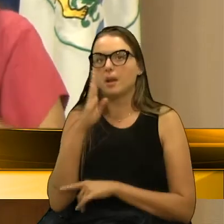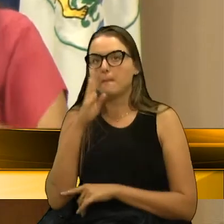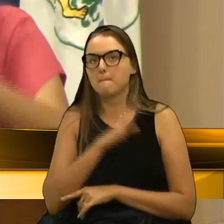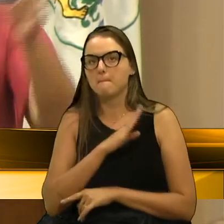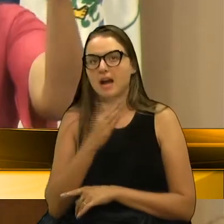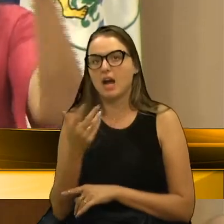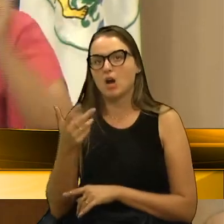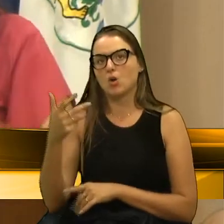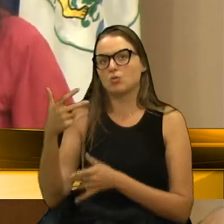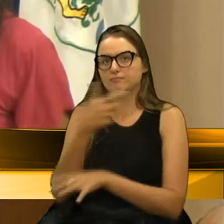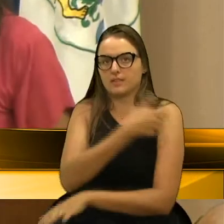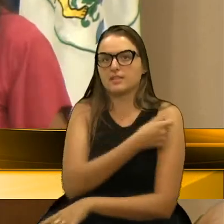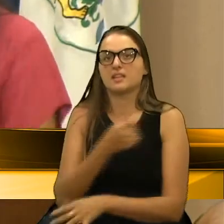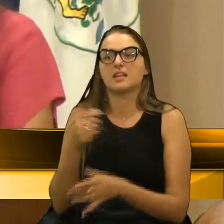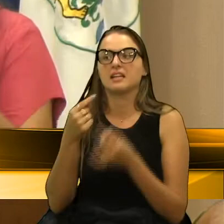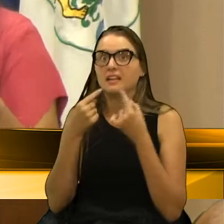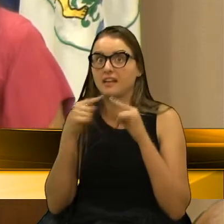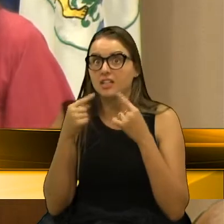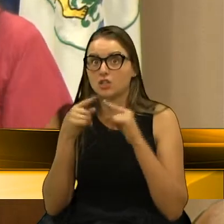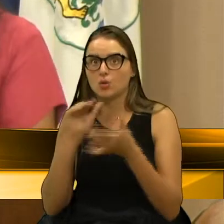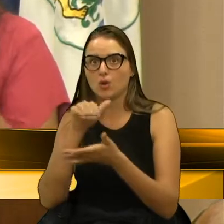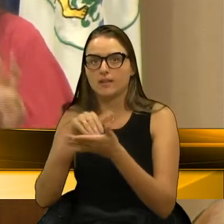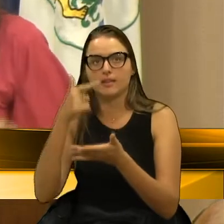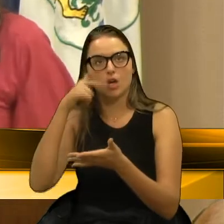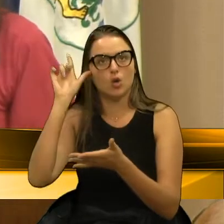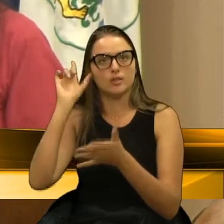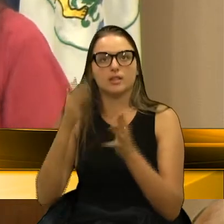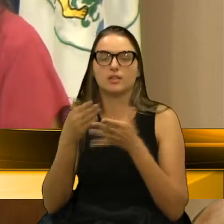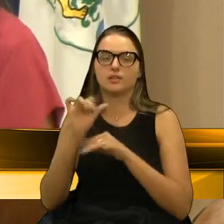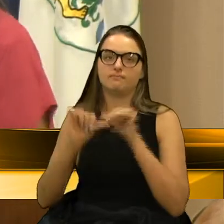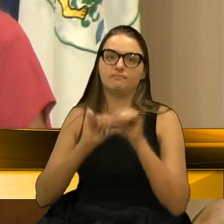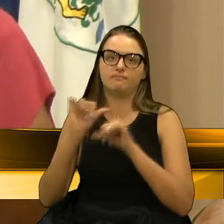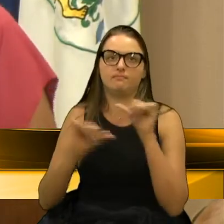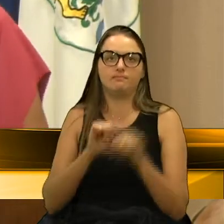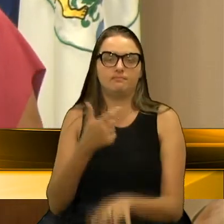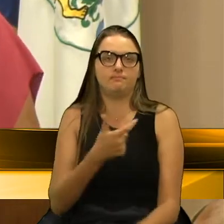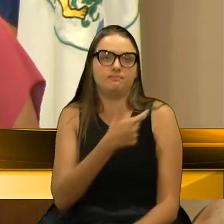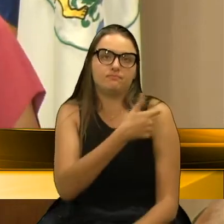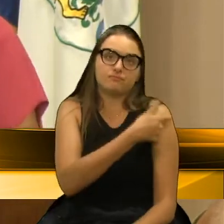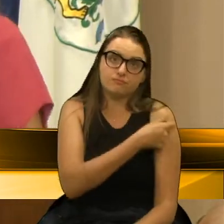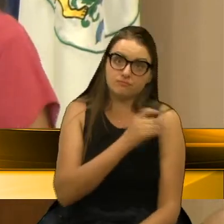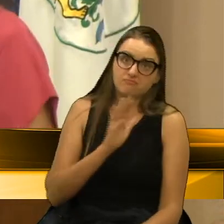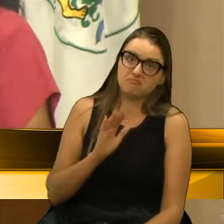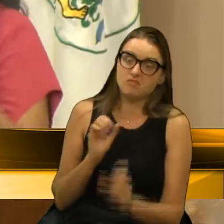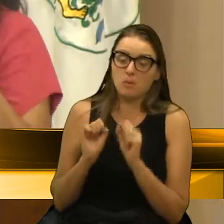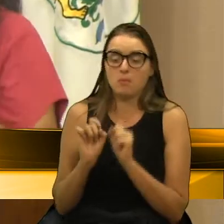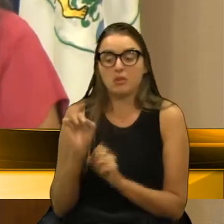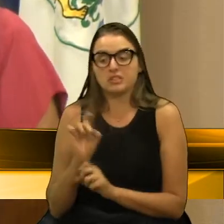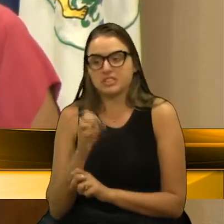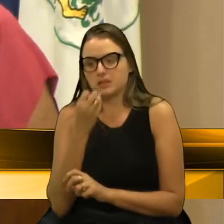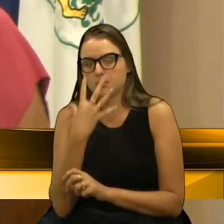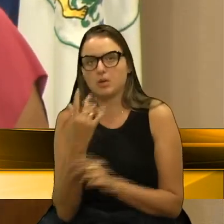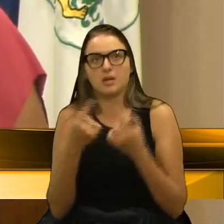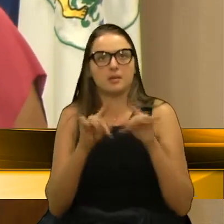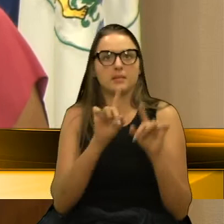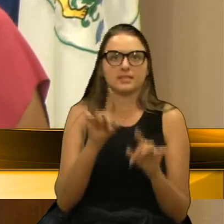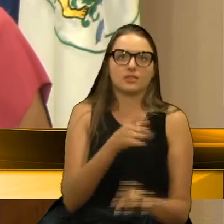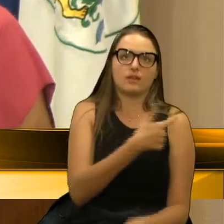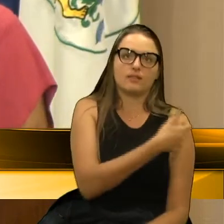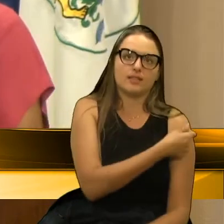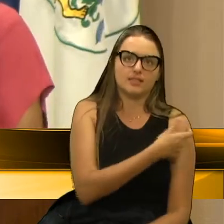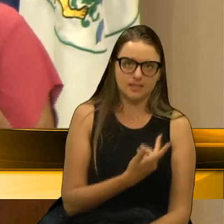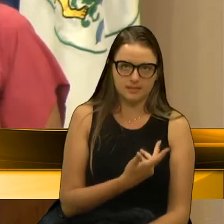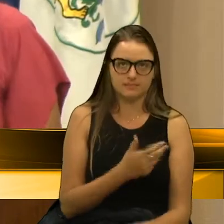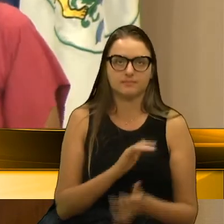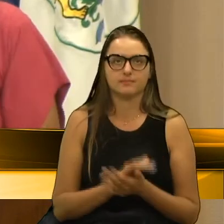Criticou até ontem, agora mudou o discurso dizendo que as vacinas talvez sejam boas, mas não vai se vacinar. Então,